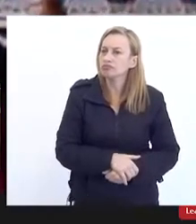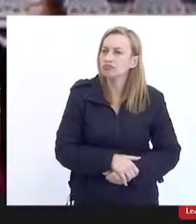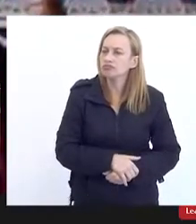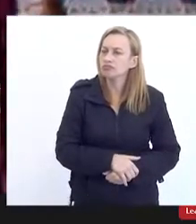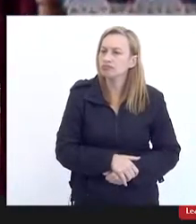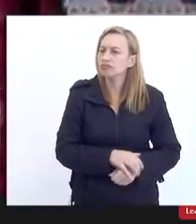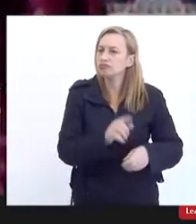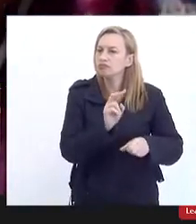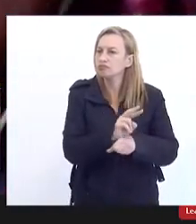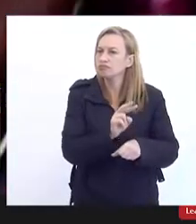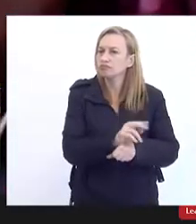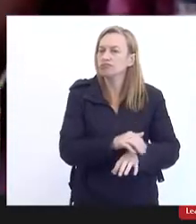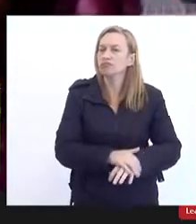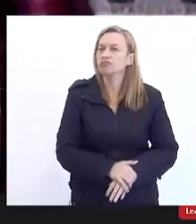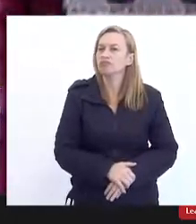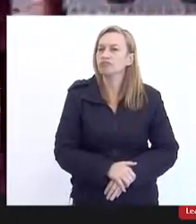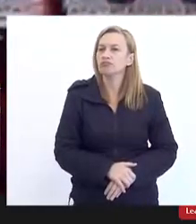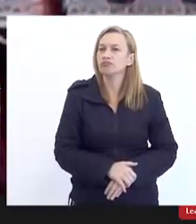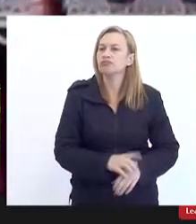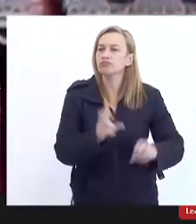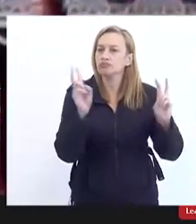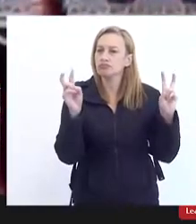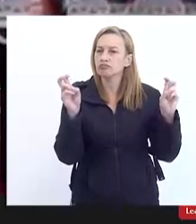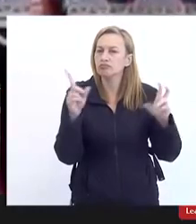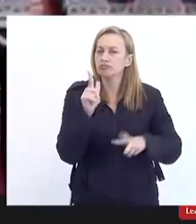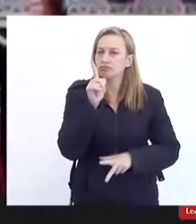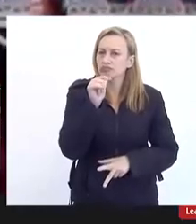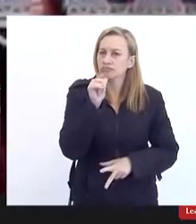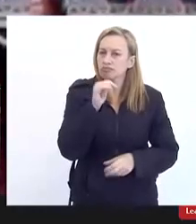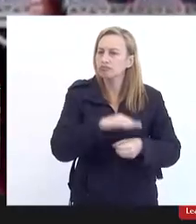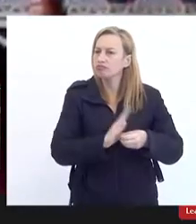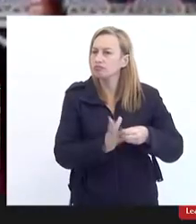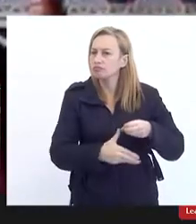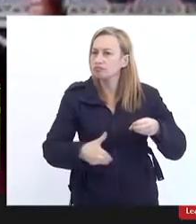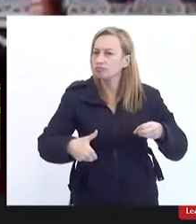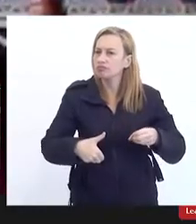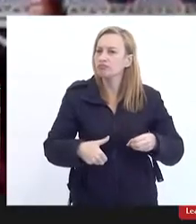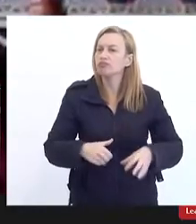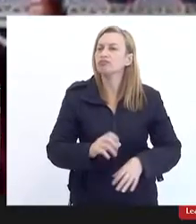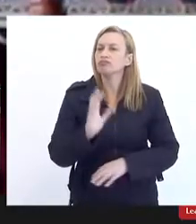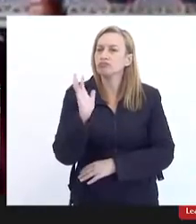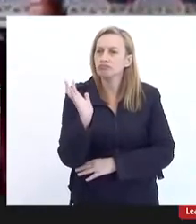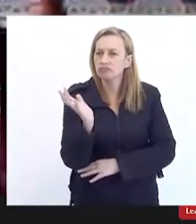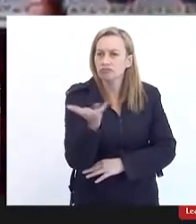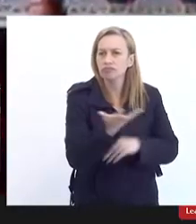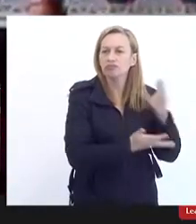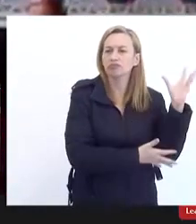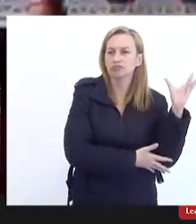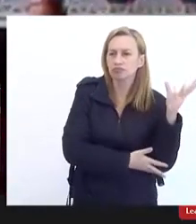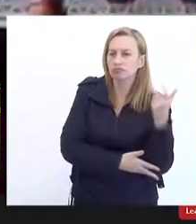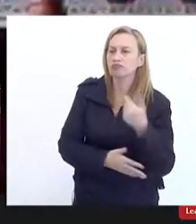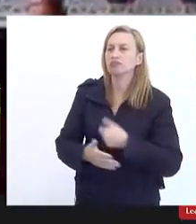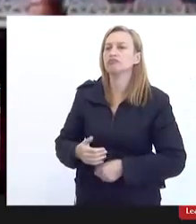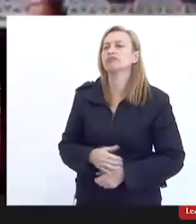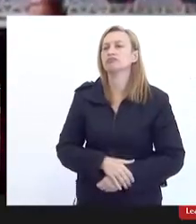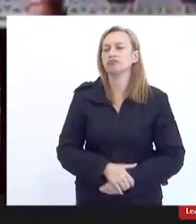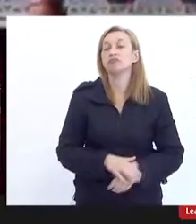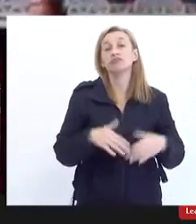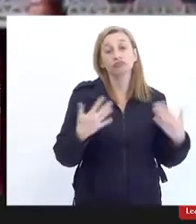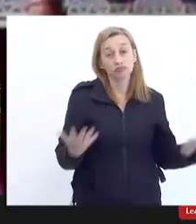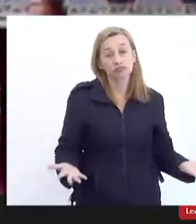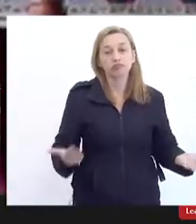monitoramento desse tema da água do saneamento saneamento ambiental e do saneamento básico então